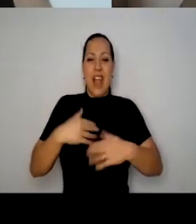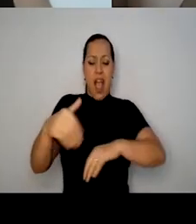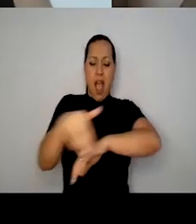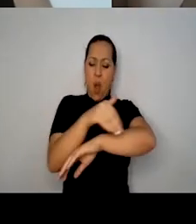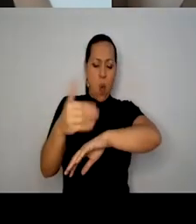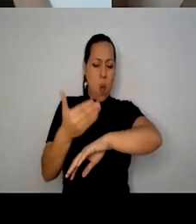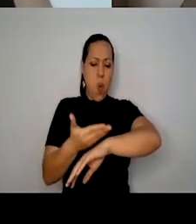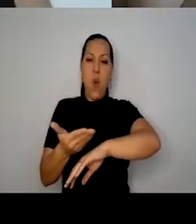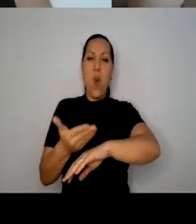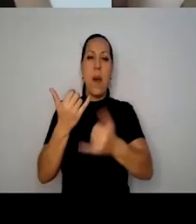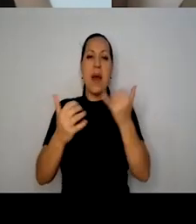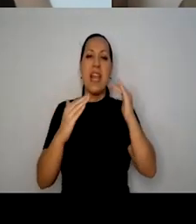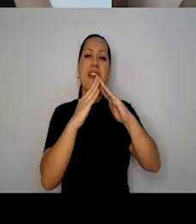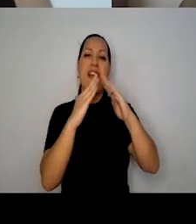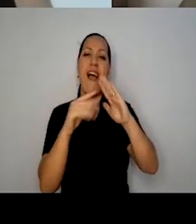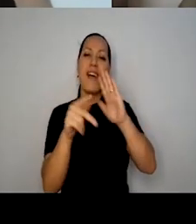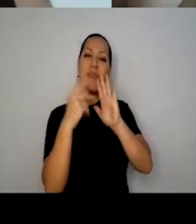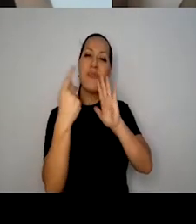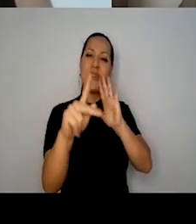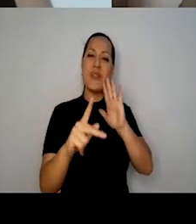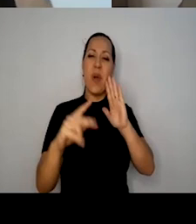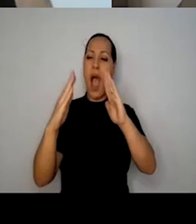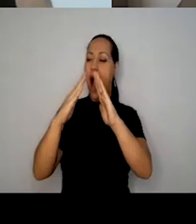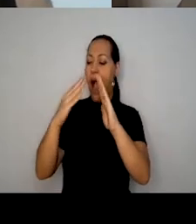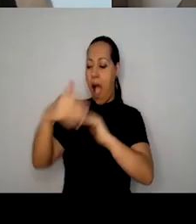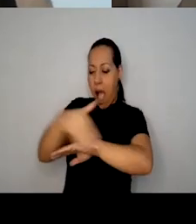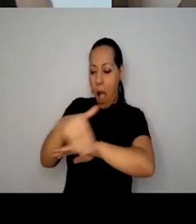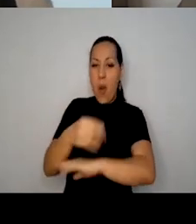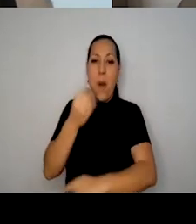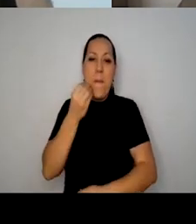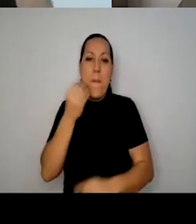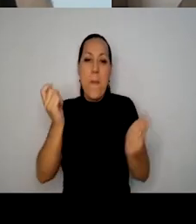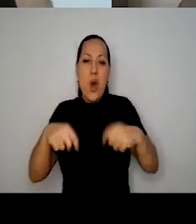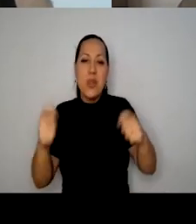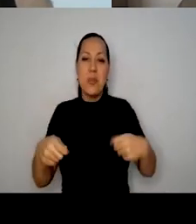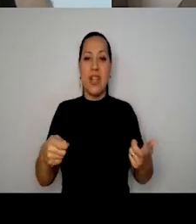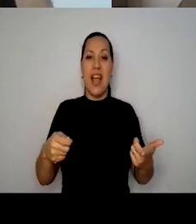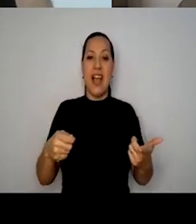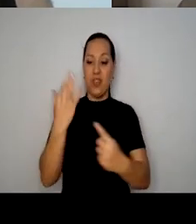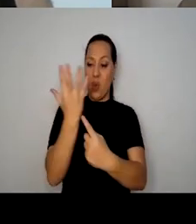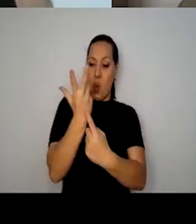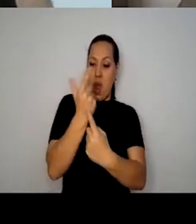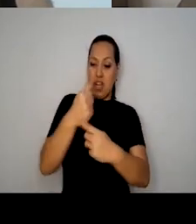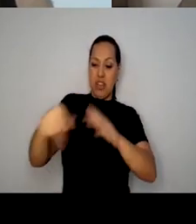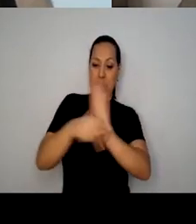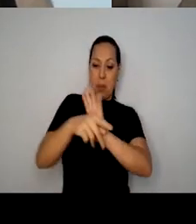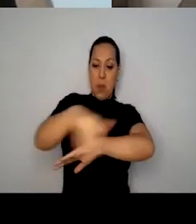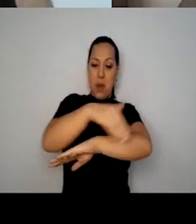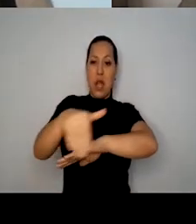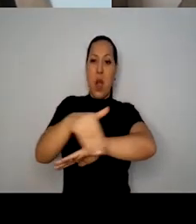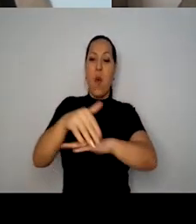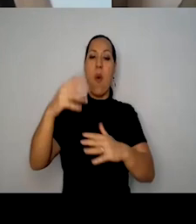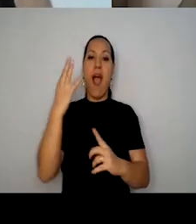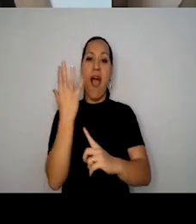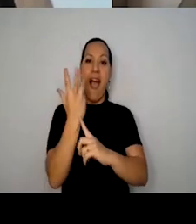como casa, a rua como possibilidade, o artista de rua, ou o artista público, que leva a arte pública, a